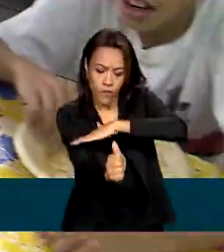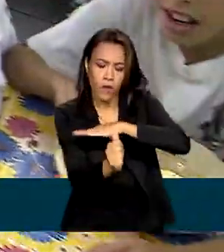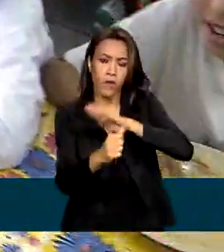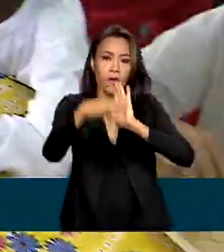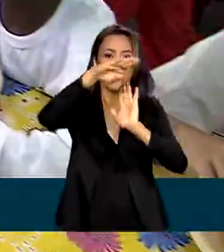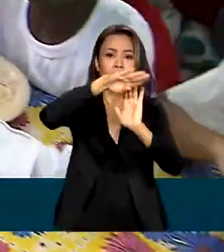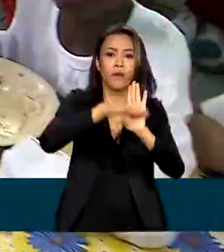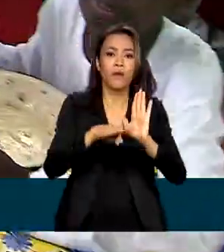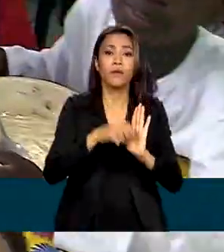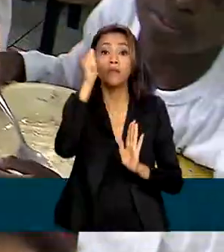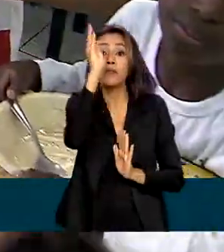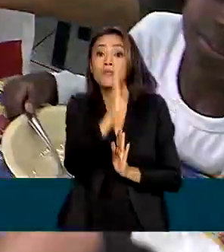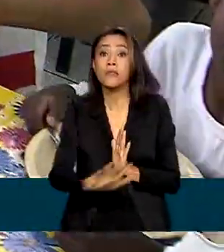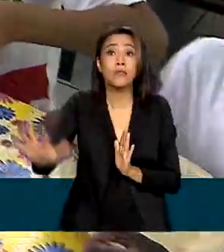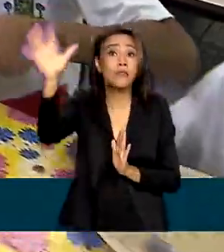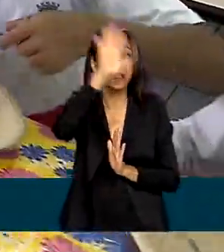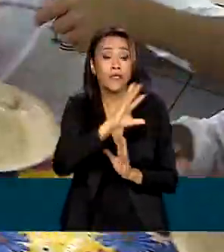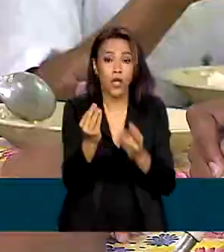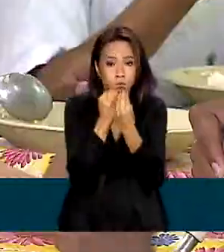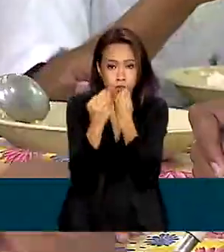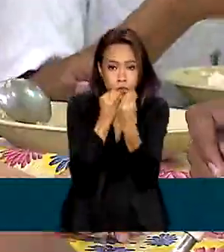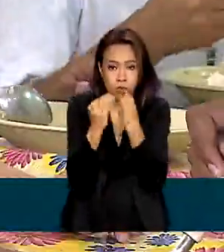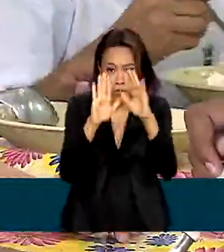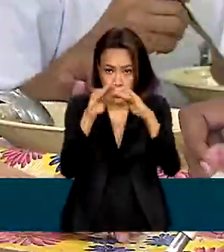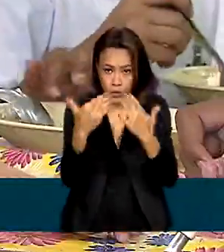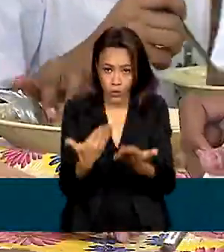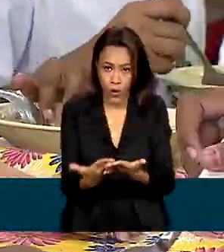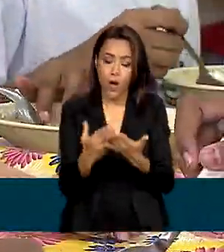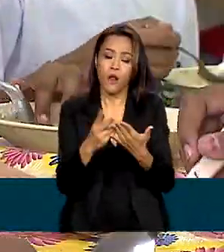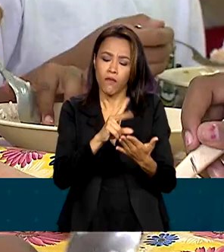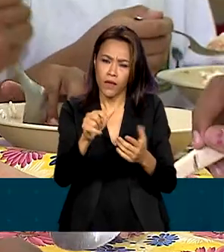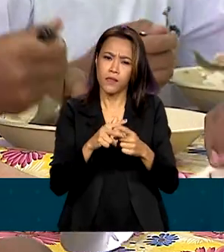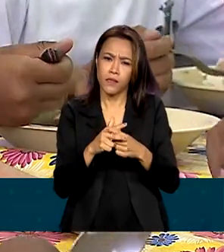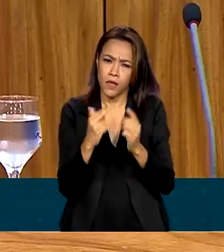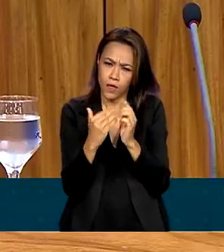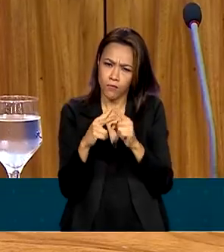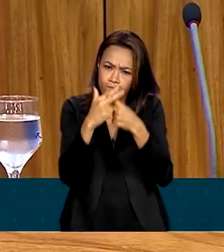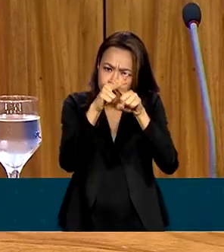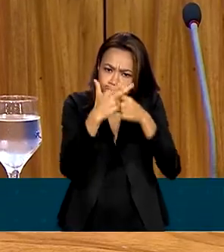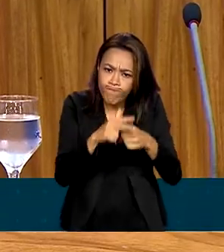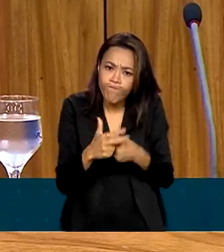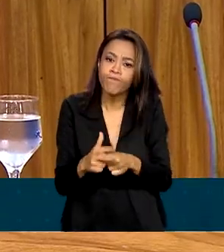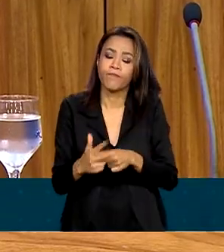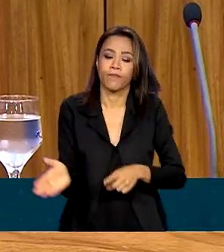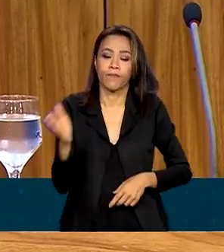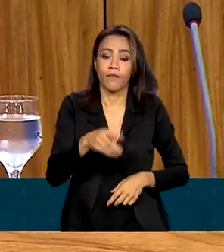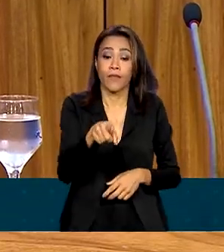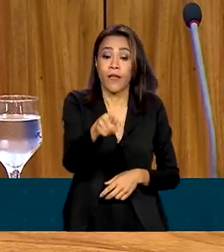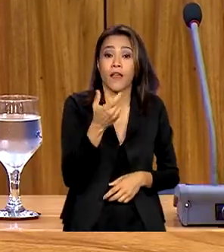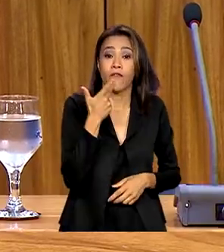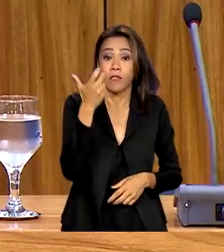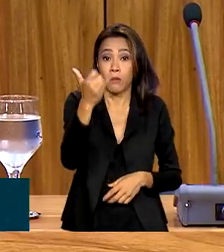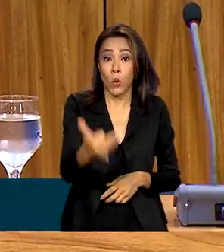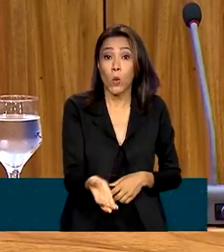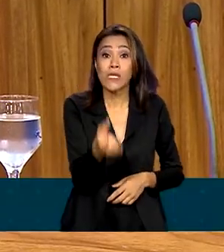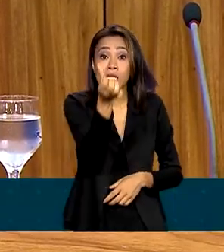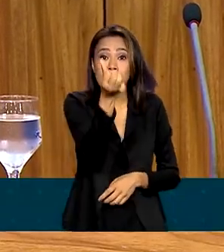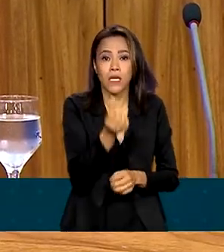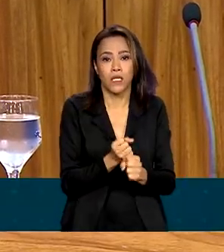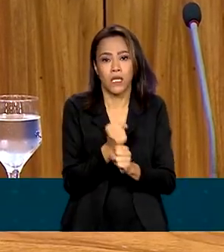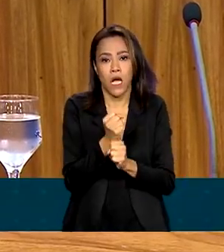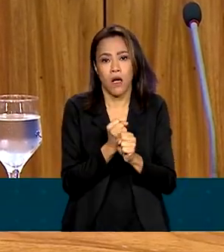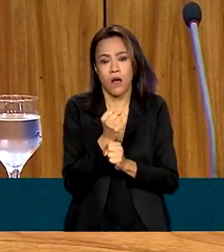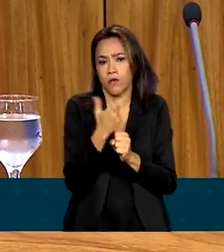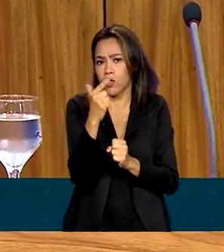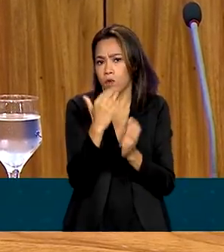Programa Nacional de Alimentação Escolar deve ser ajustado. Há seis anos que não há reajuste na merenda